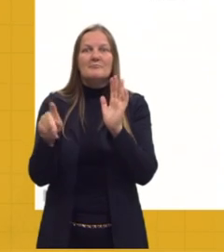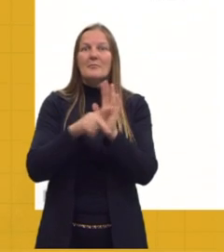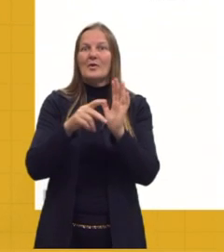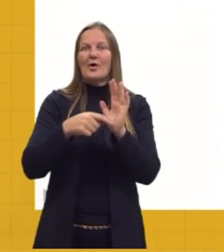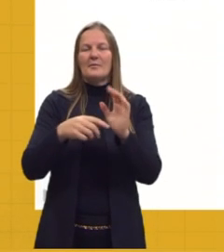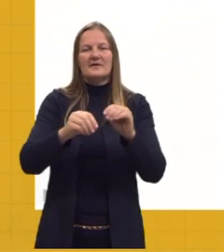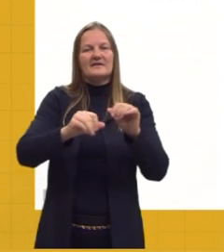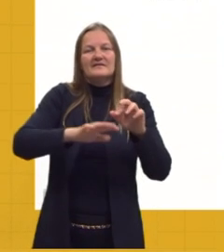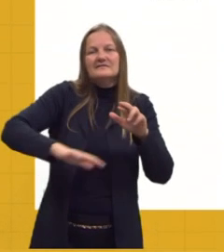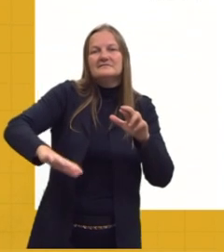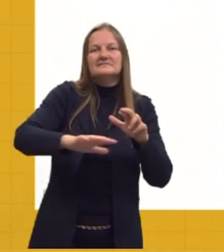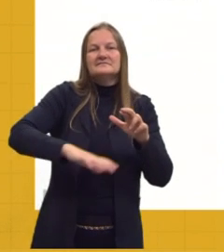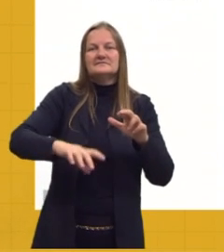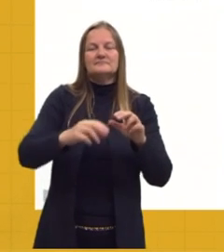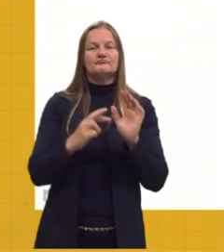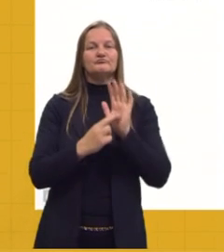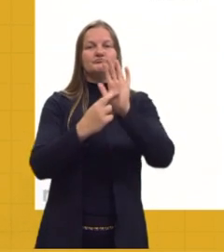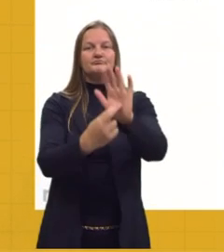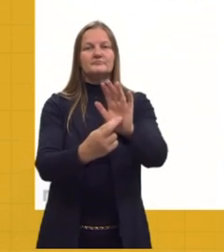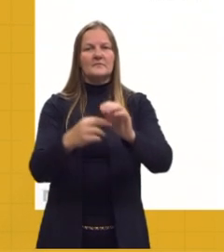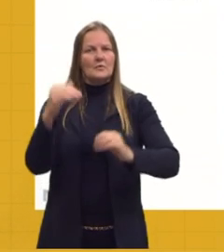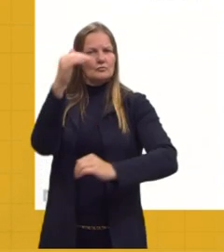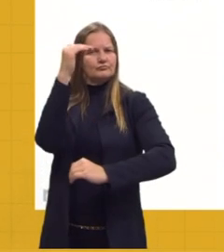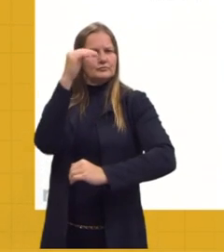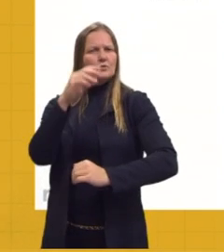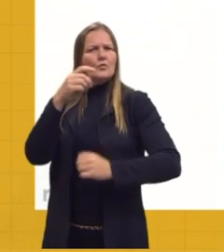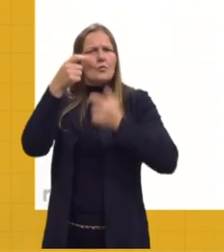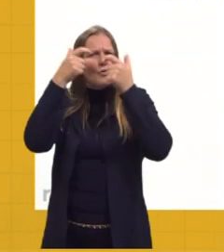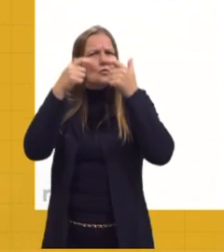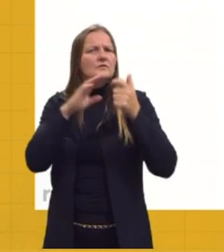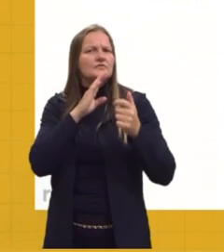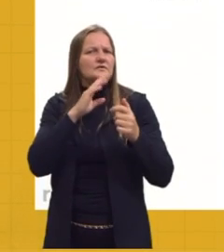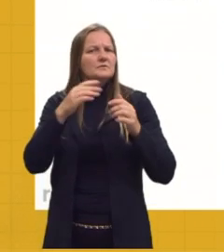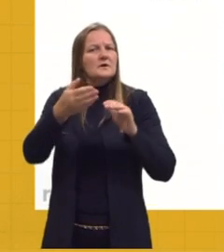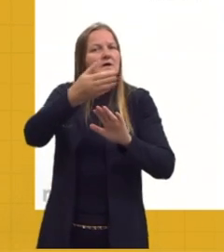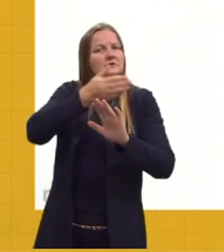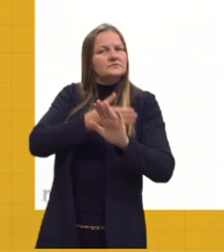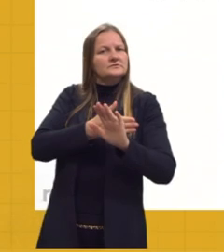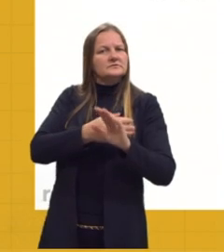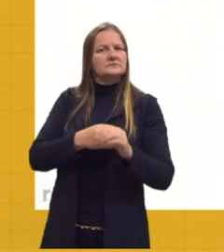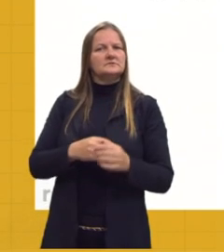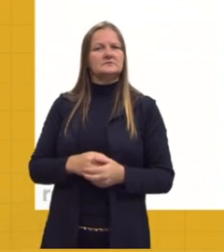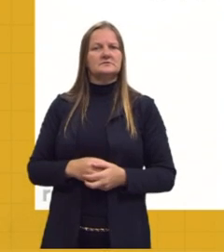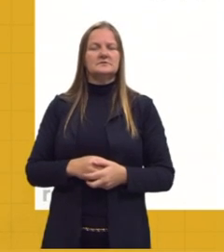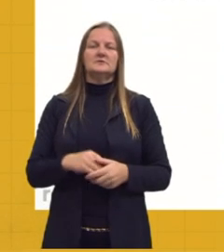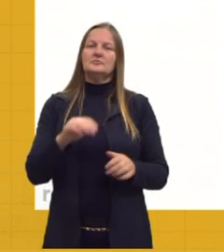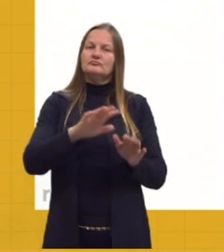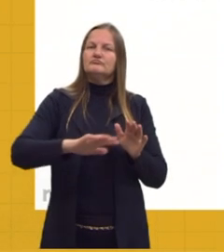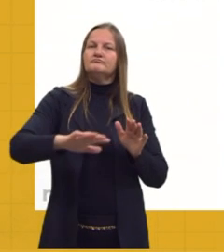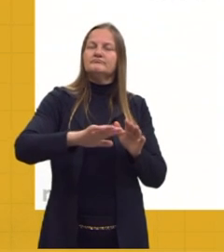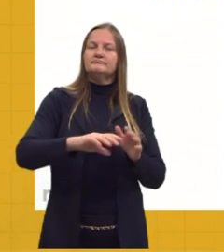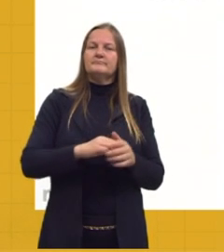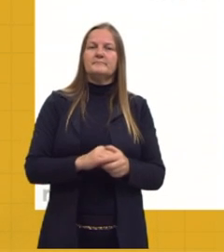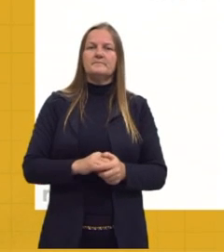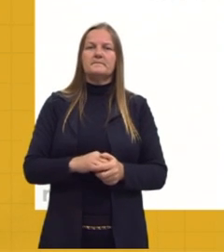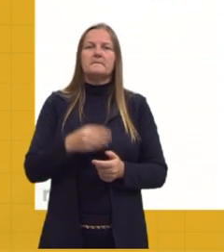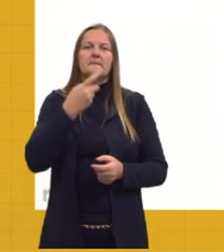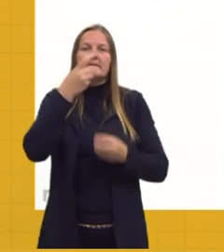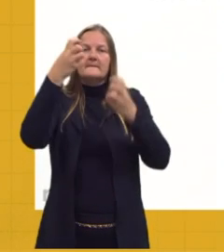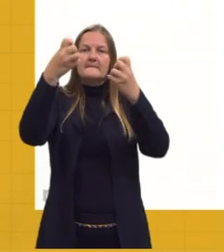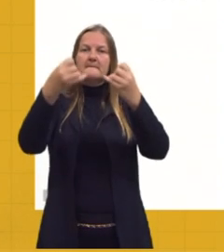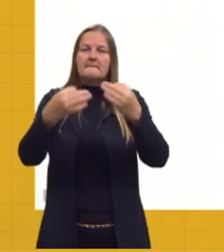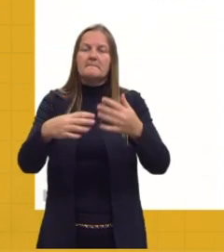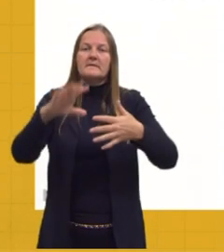territorial e da autoridade que seus conhecimentos tinham sobre o espaço. Então, o que ele está dizendo?